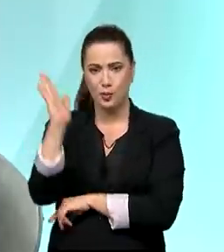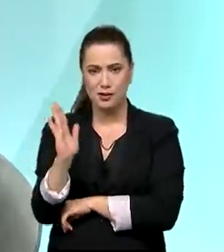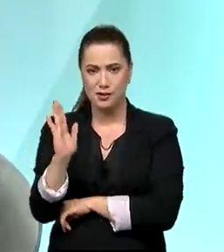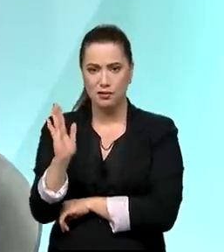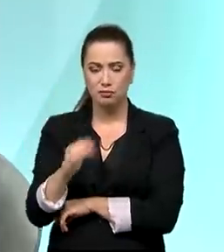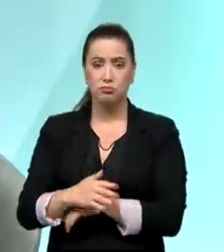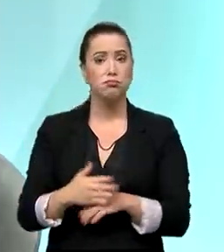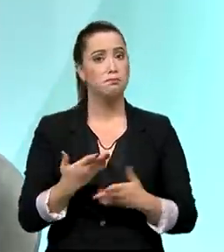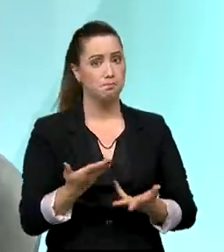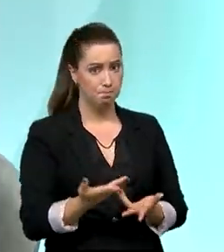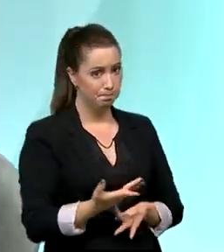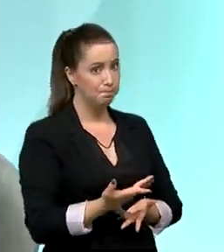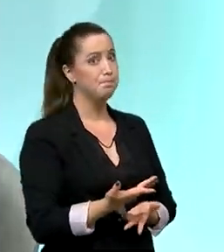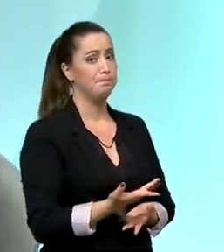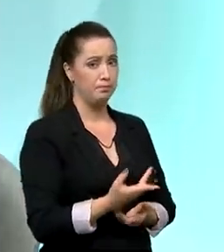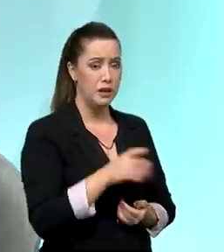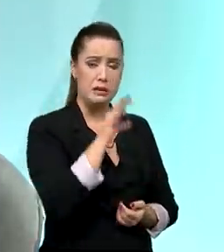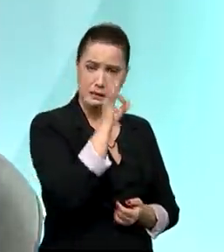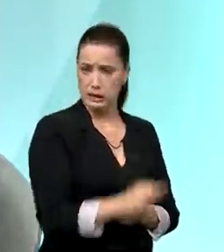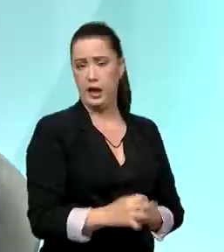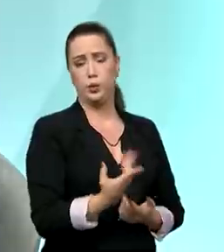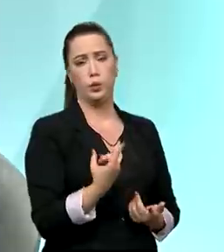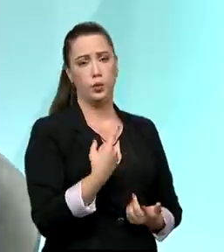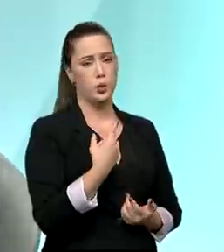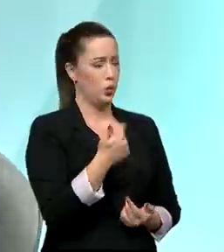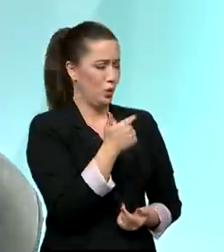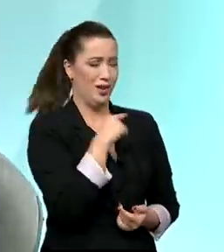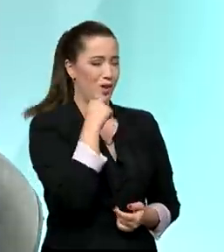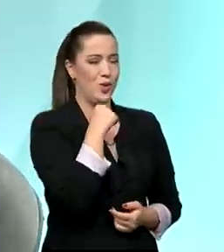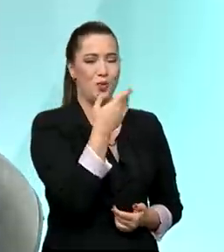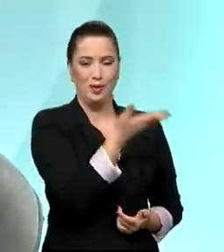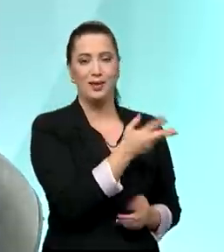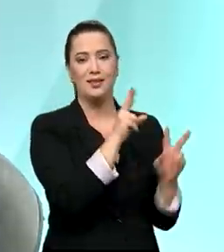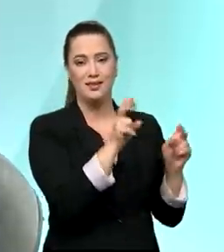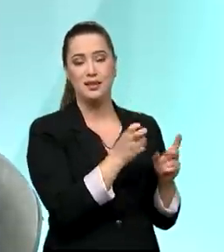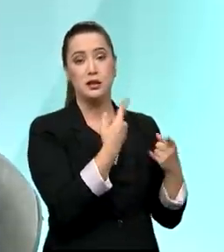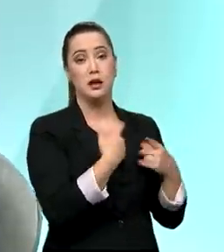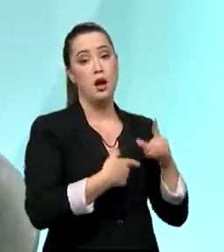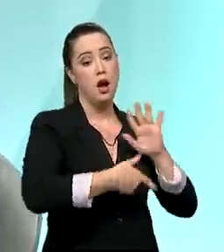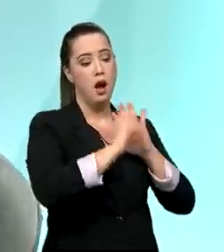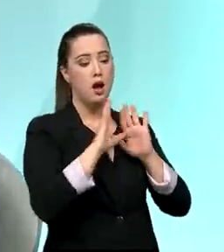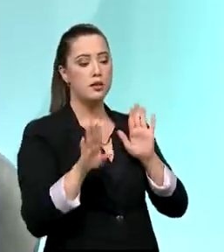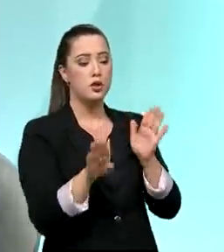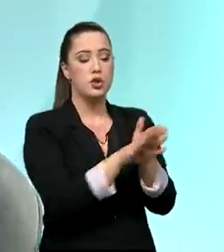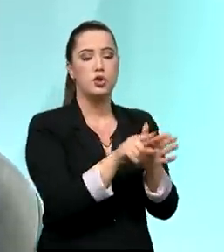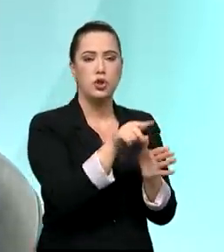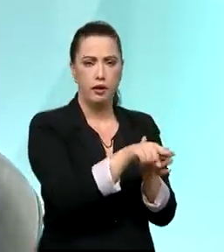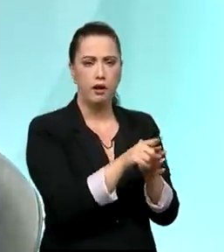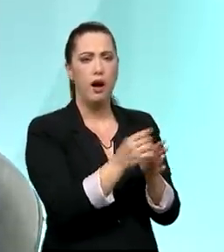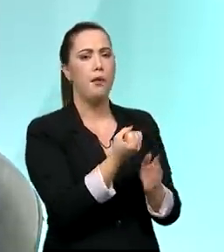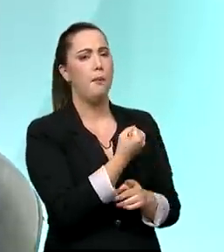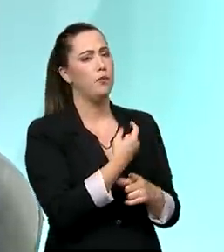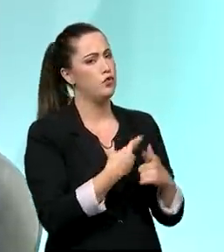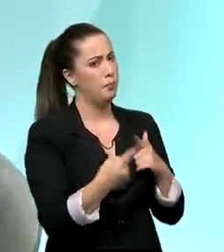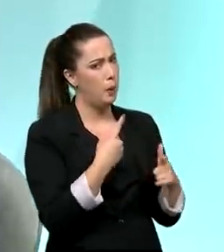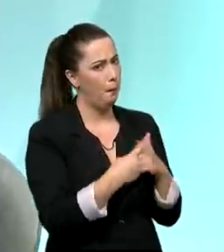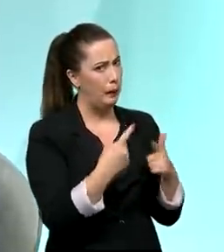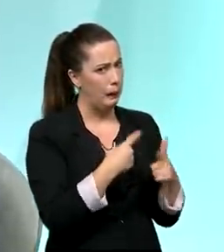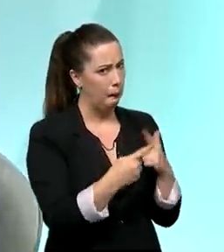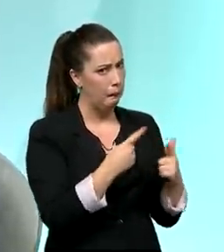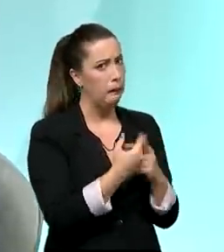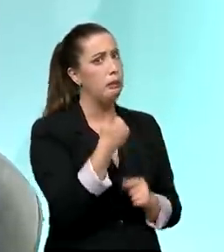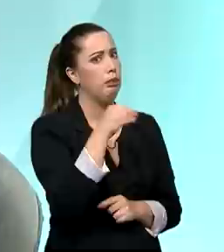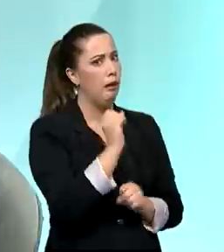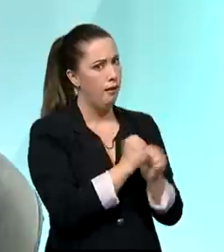Antes de nós chegarmos, existia muita discussão pelos problemas que a Caixa teve de governança. Durante 10